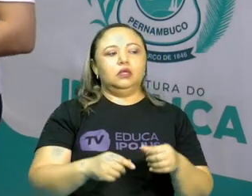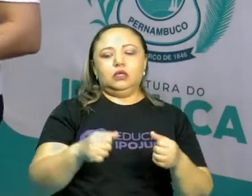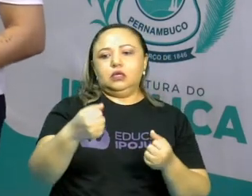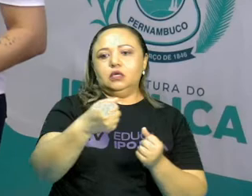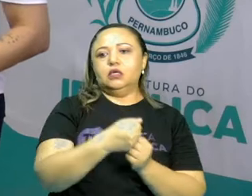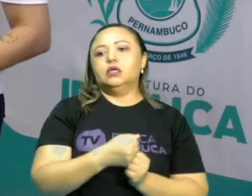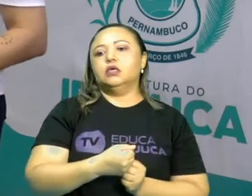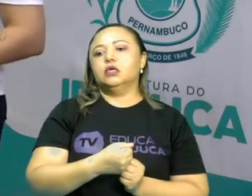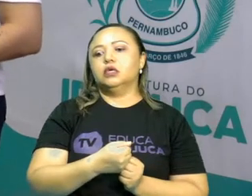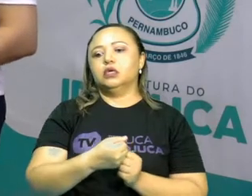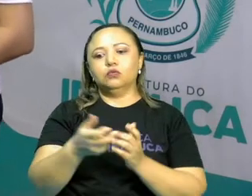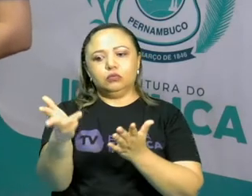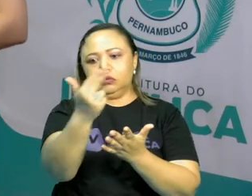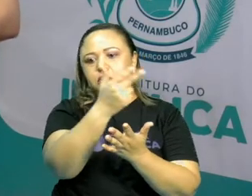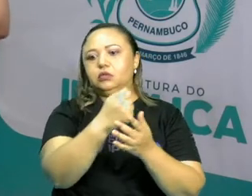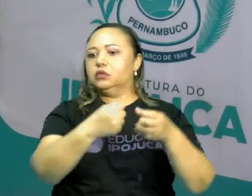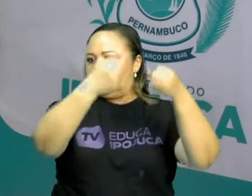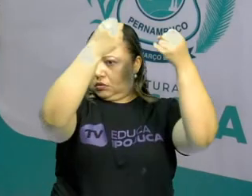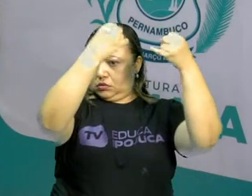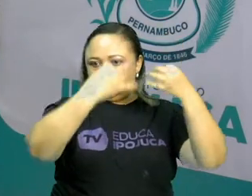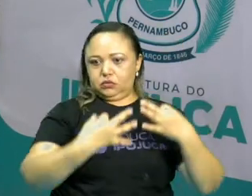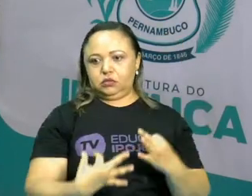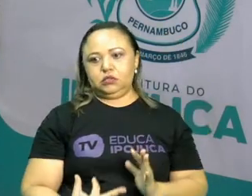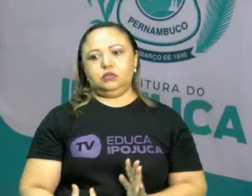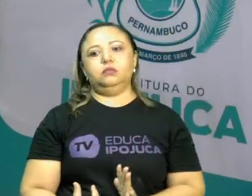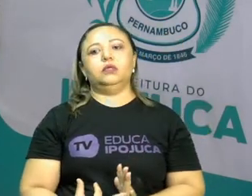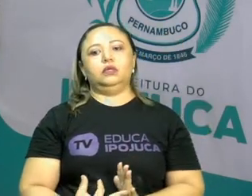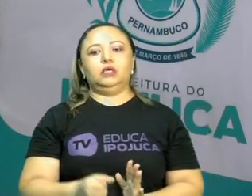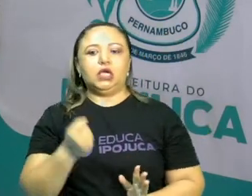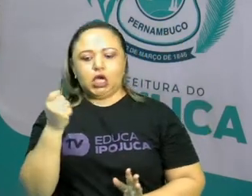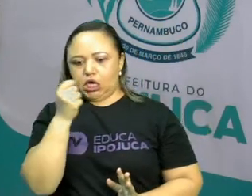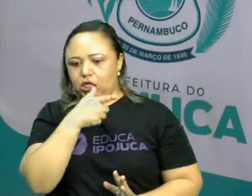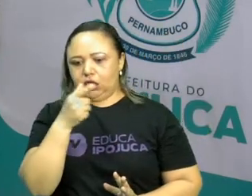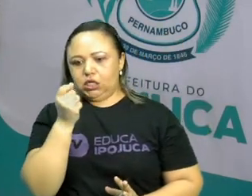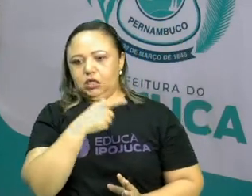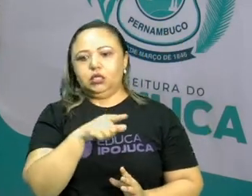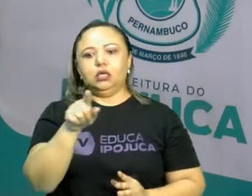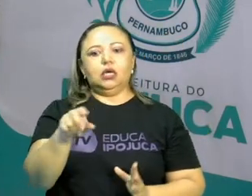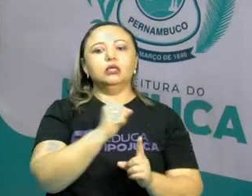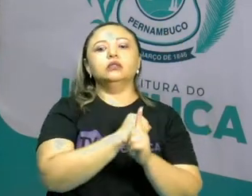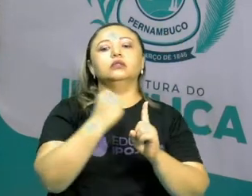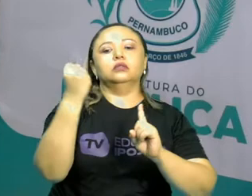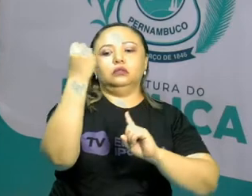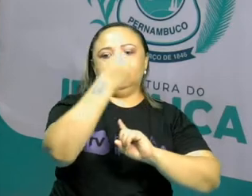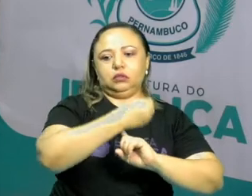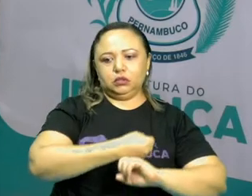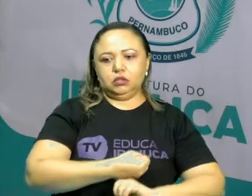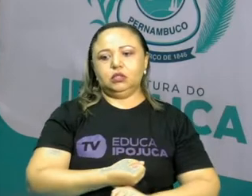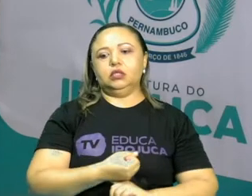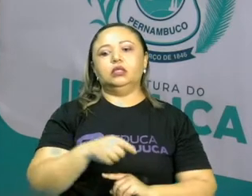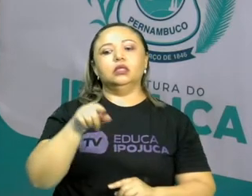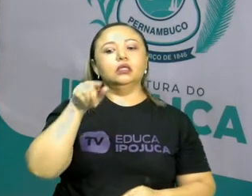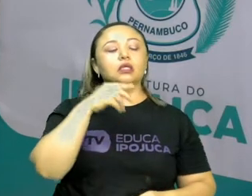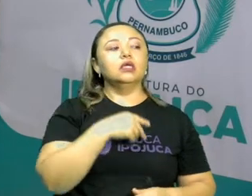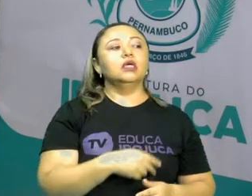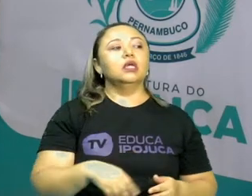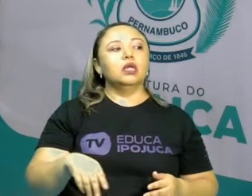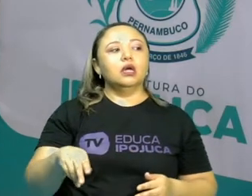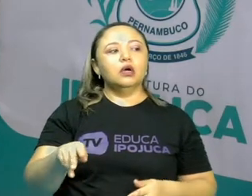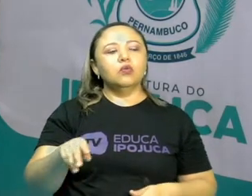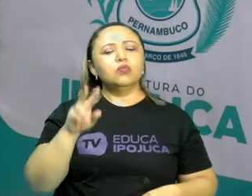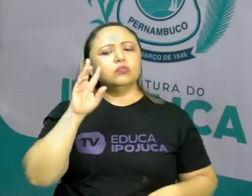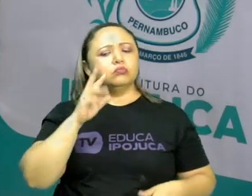a crítica social nela presentes. Qual é a crítica que está sendo feita aí? Está chamando a nossa